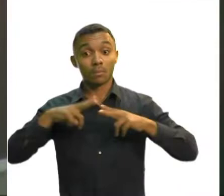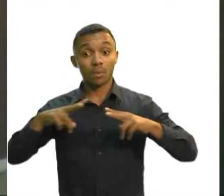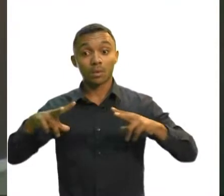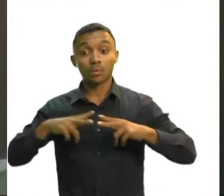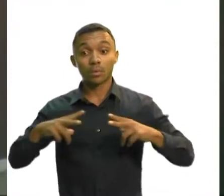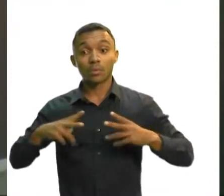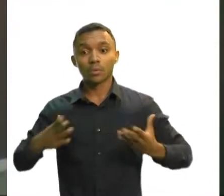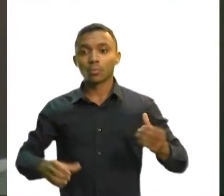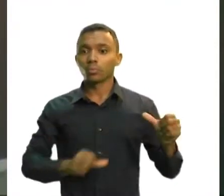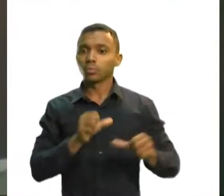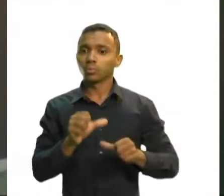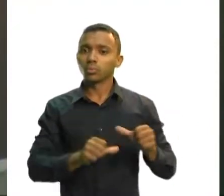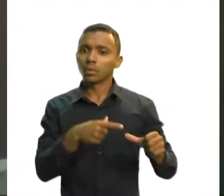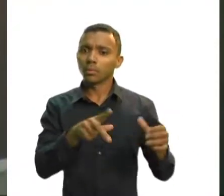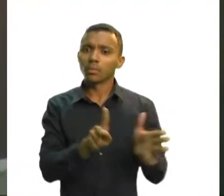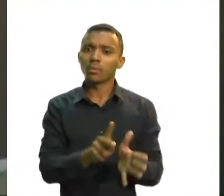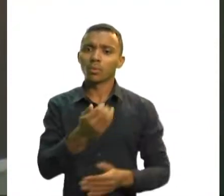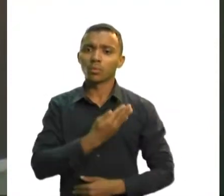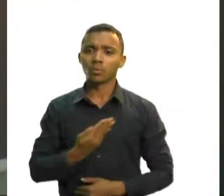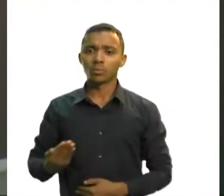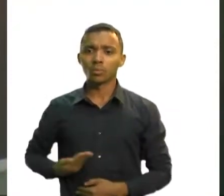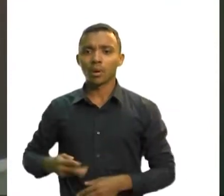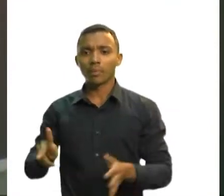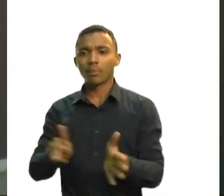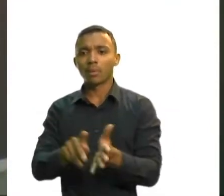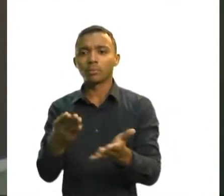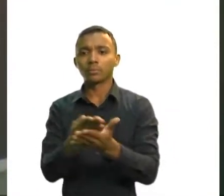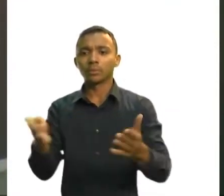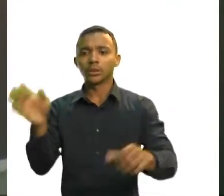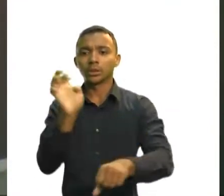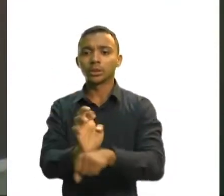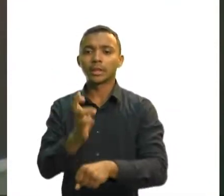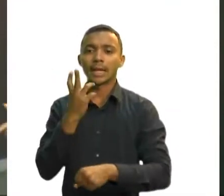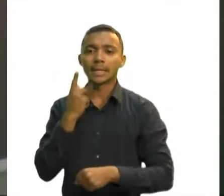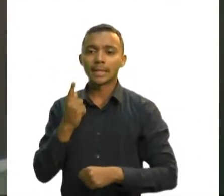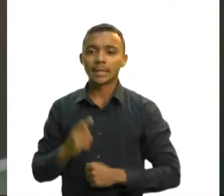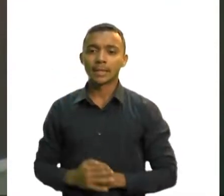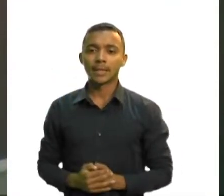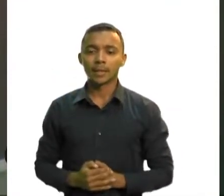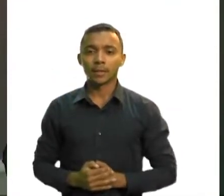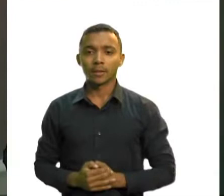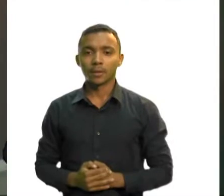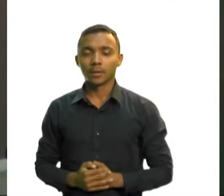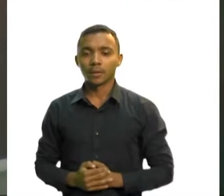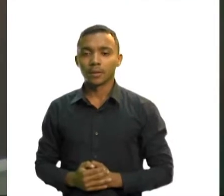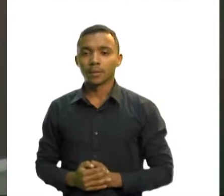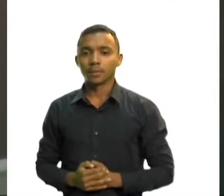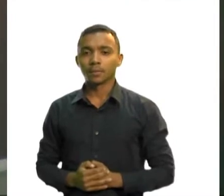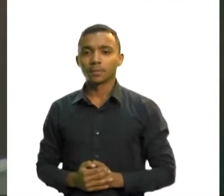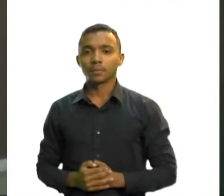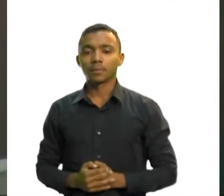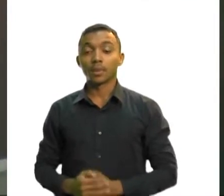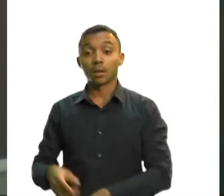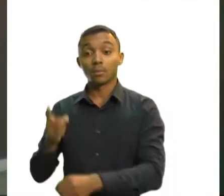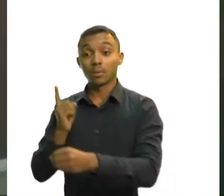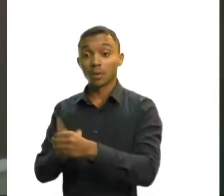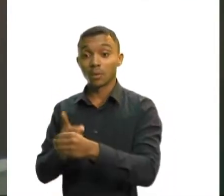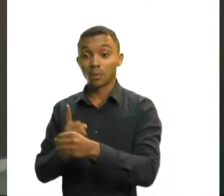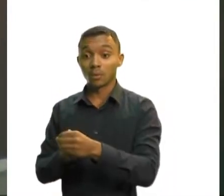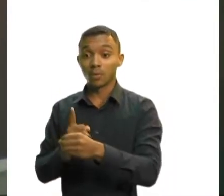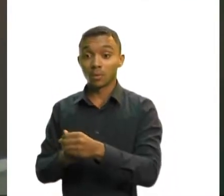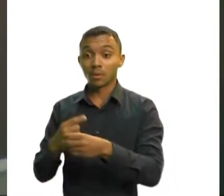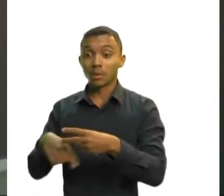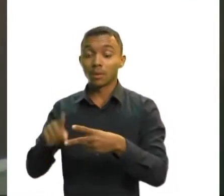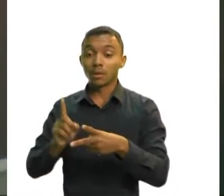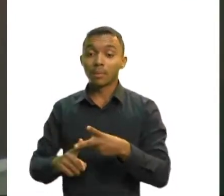hospital público patrimônio do povo cearense, a inauguração de policlínicas na capital em Nitoriô e o reforço de leitos em